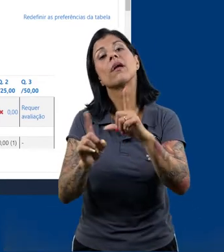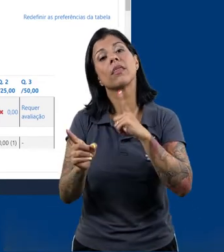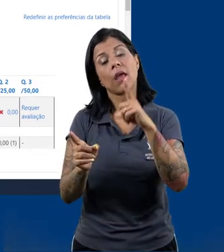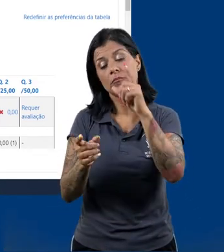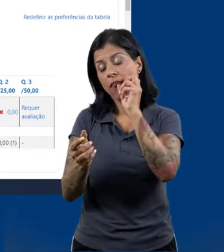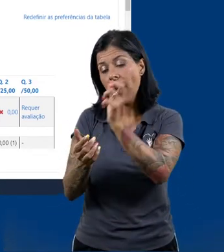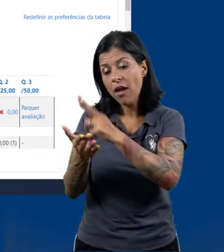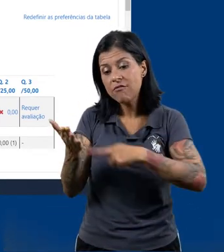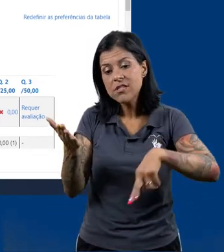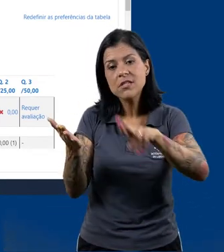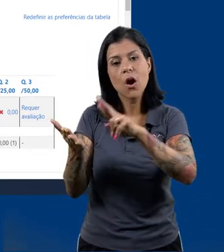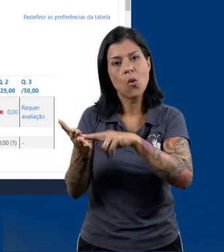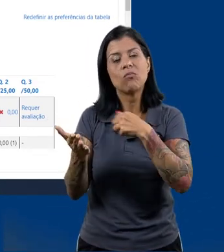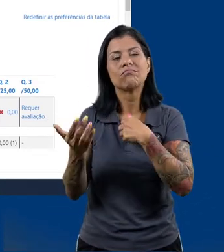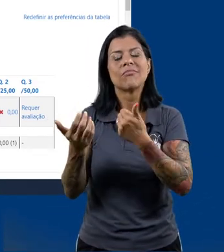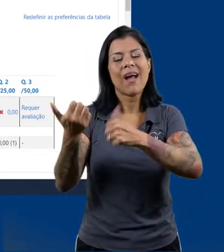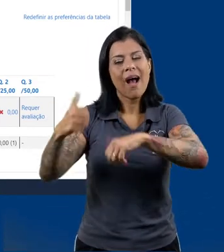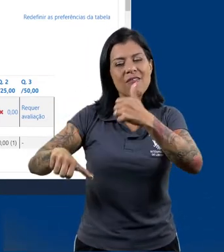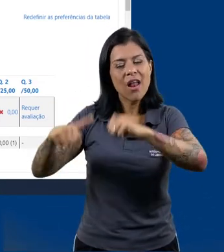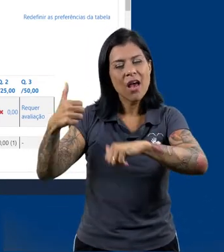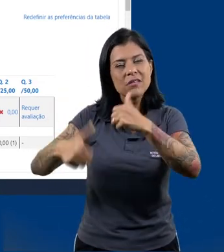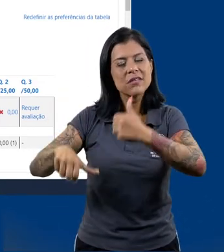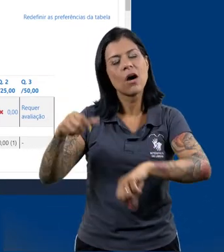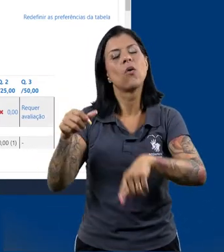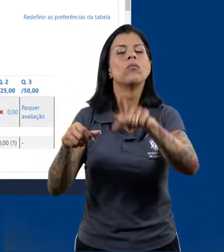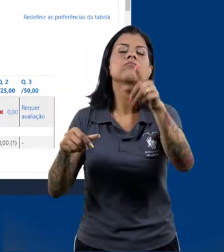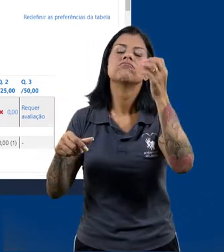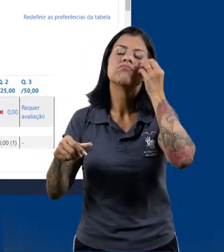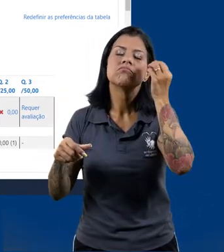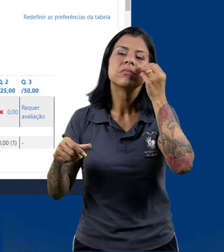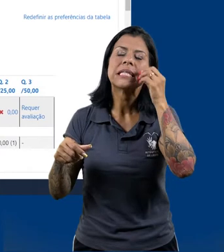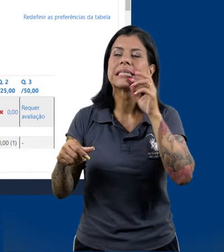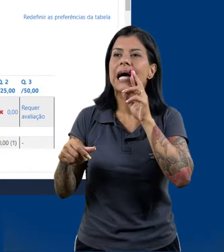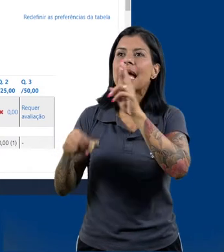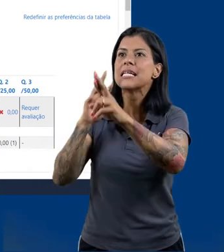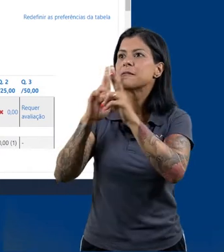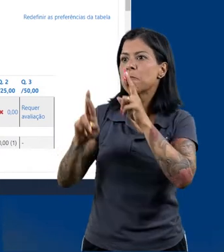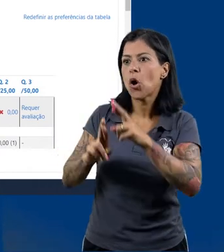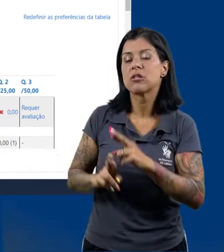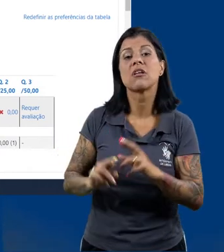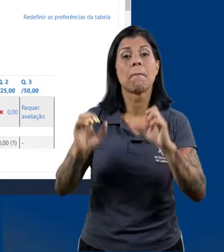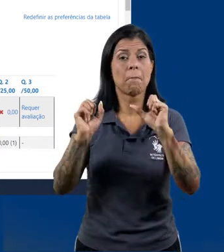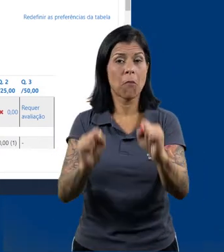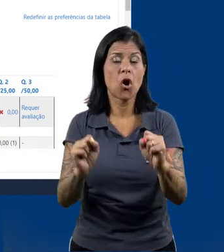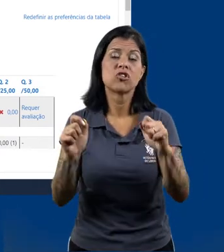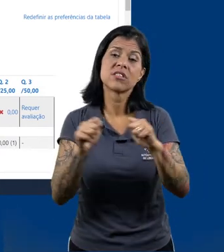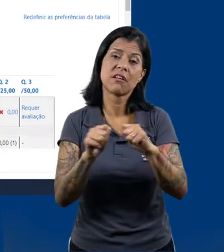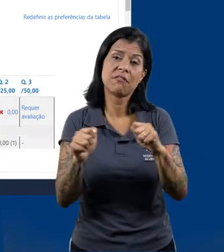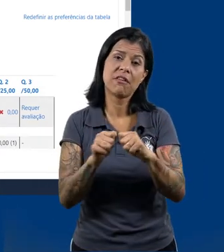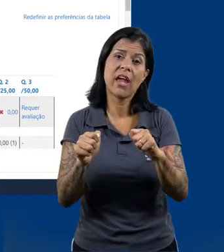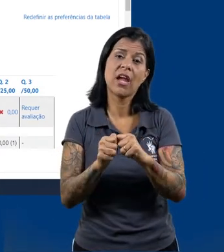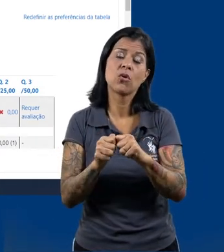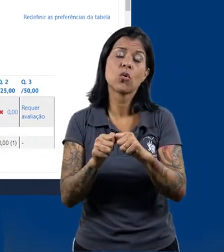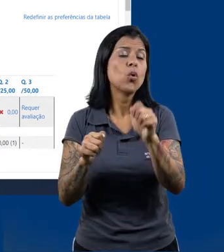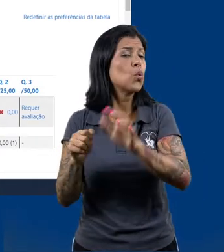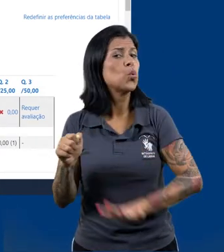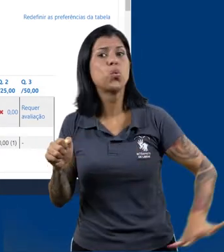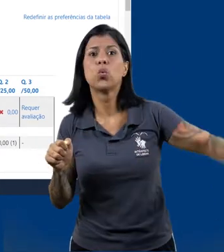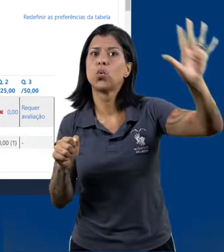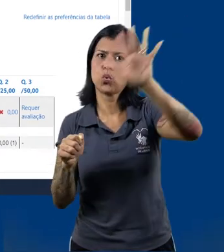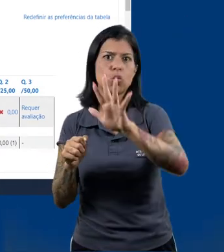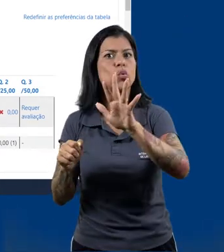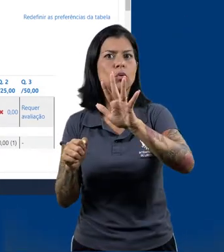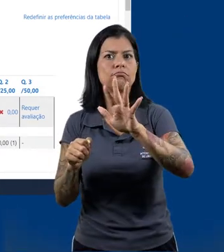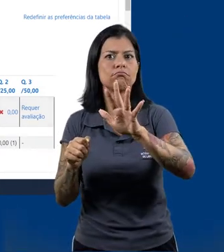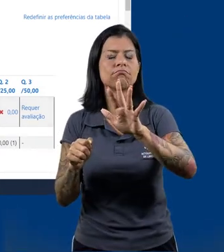revisão para avaliação de uma tentativa no questionário pode ser feito como um